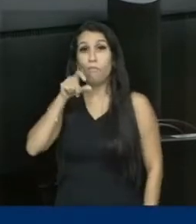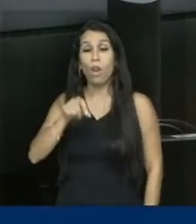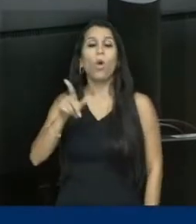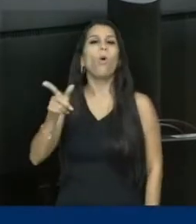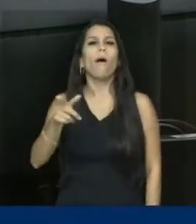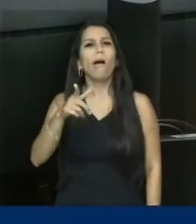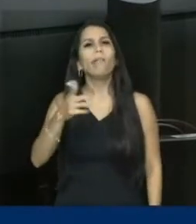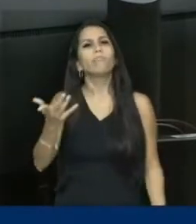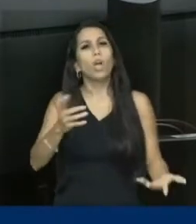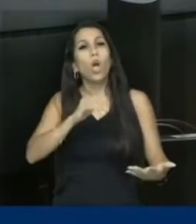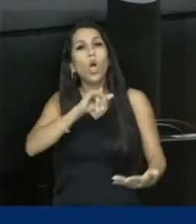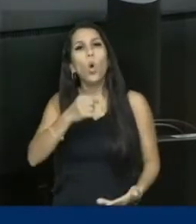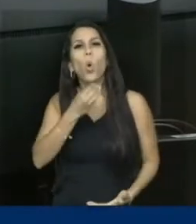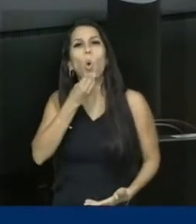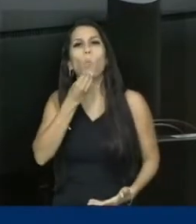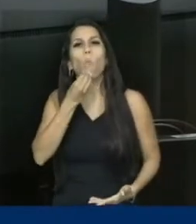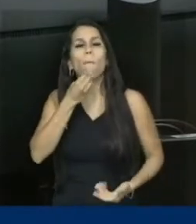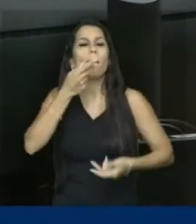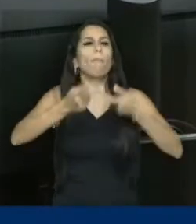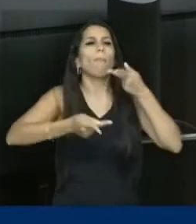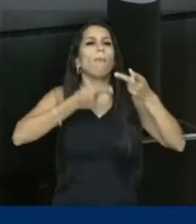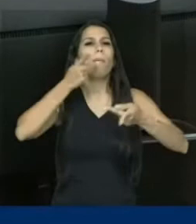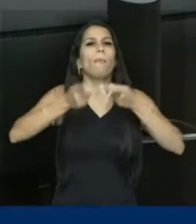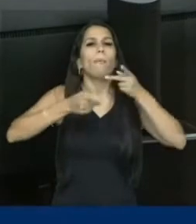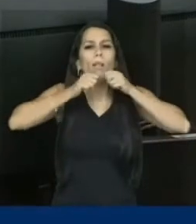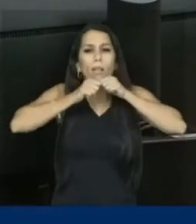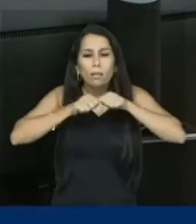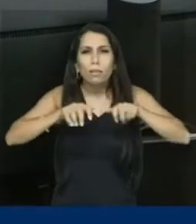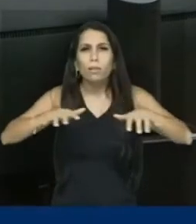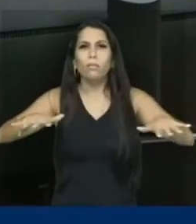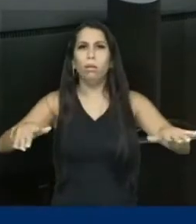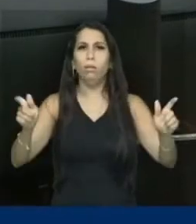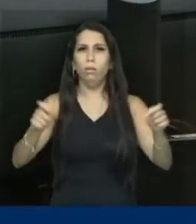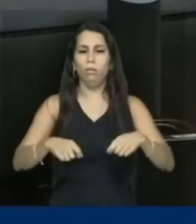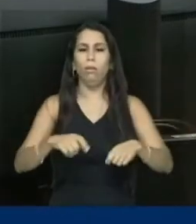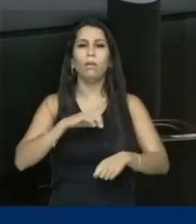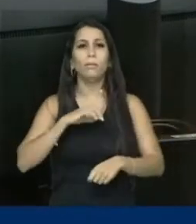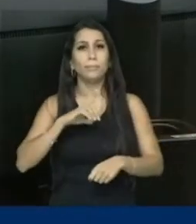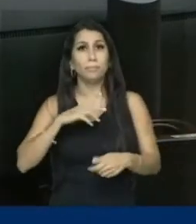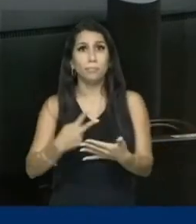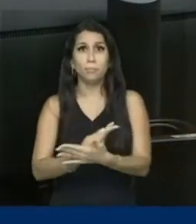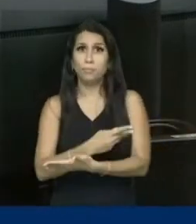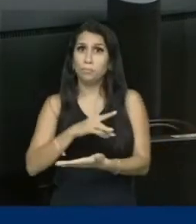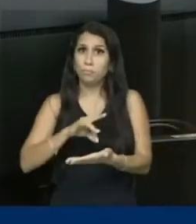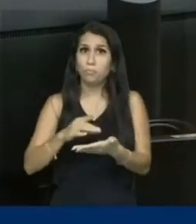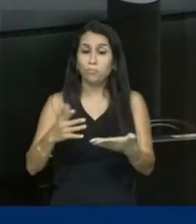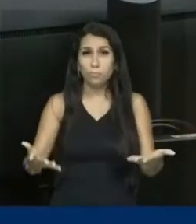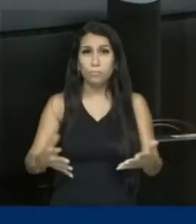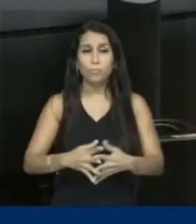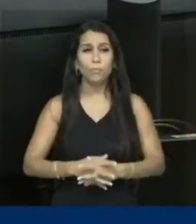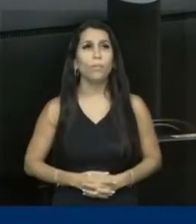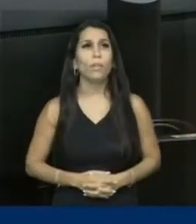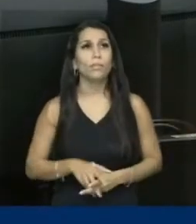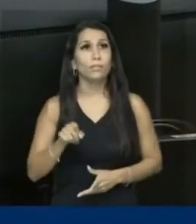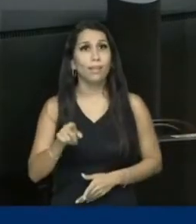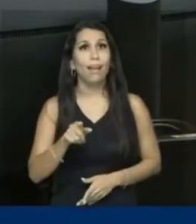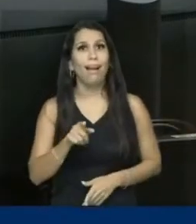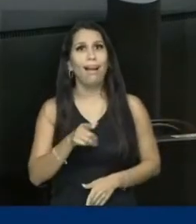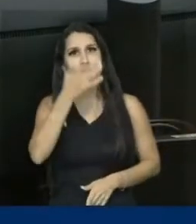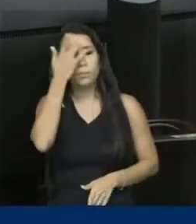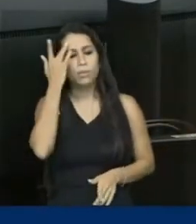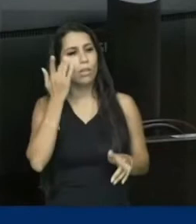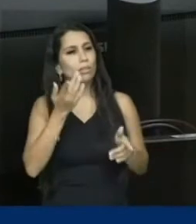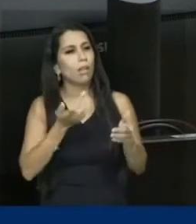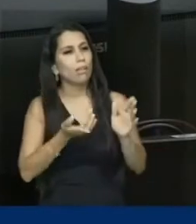palavras, elas se incorporam, elas se transformam em atos de hostilidade, elas se transformam